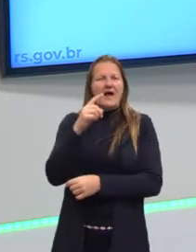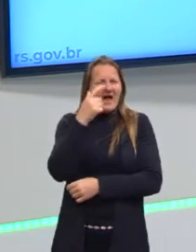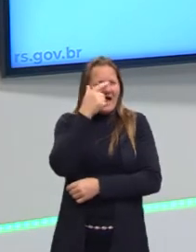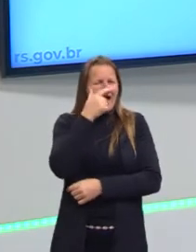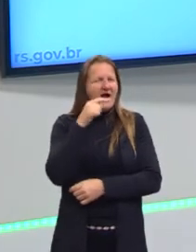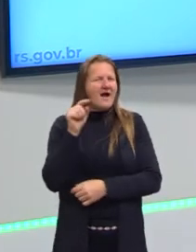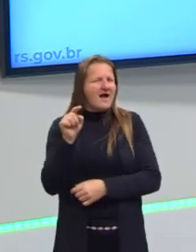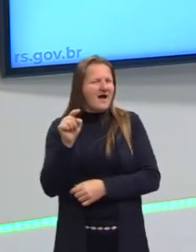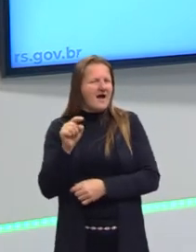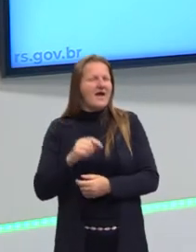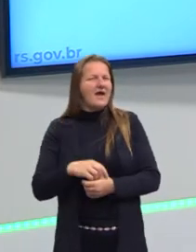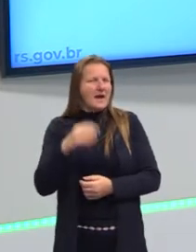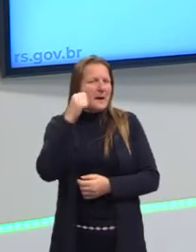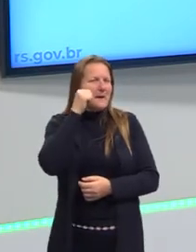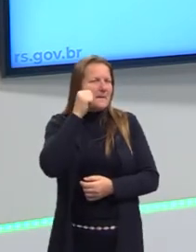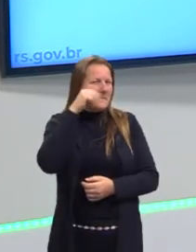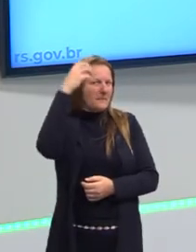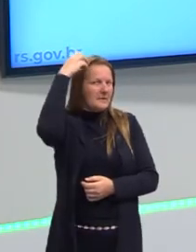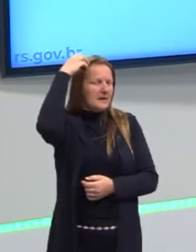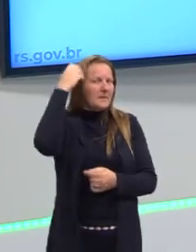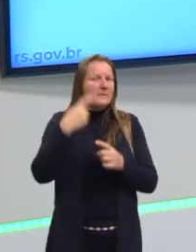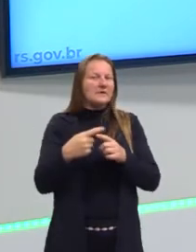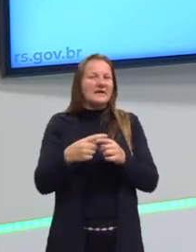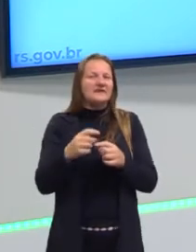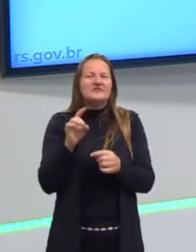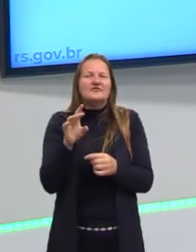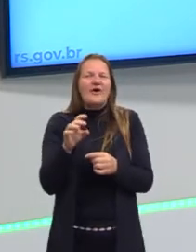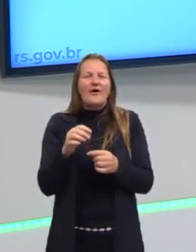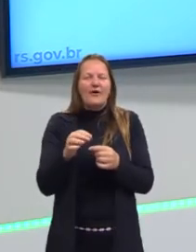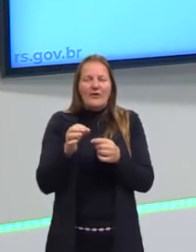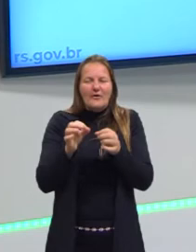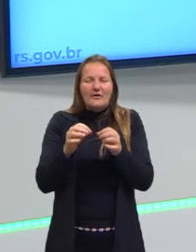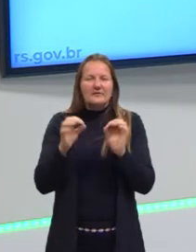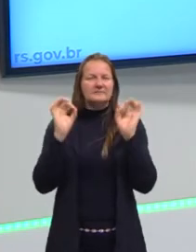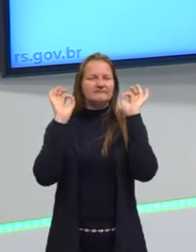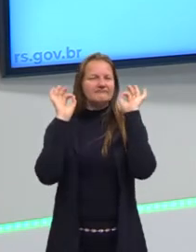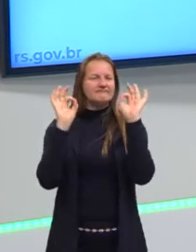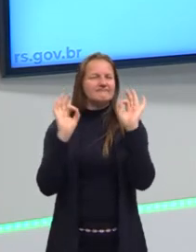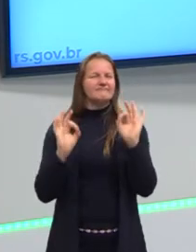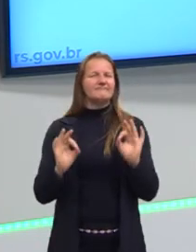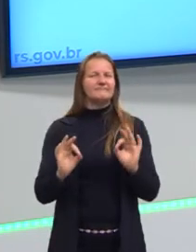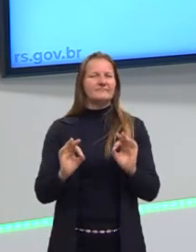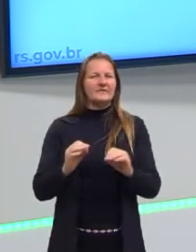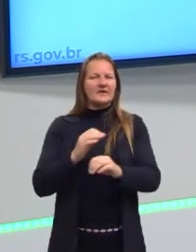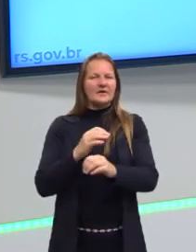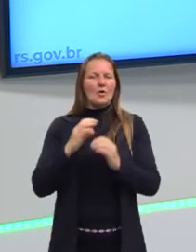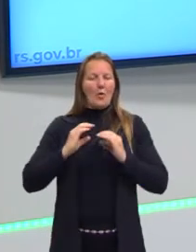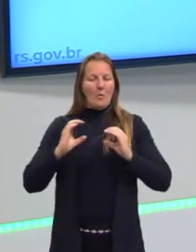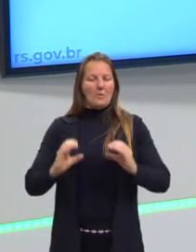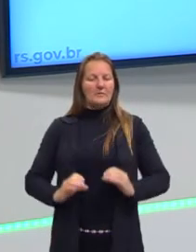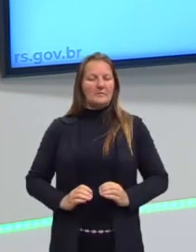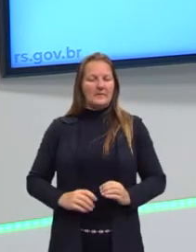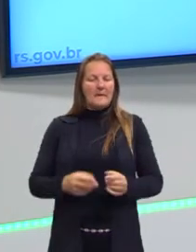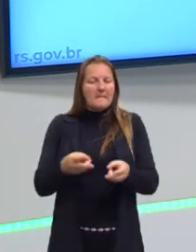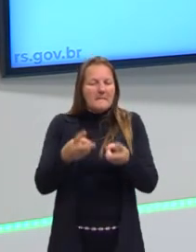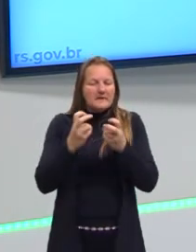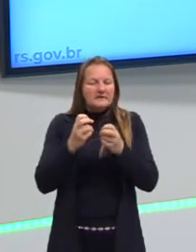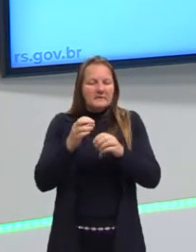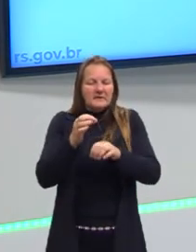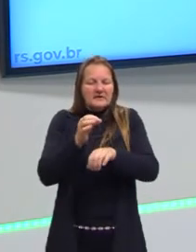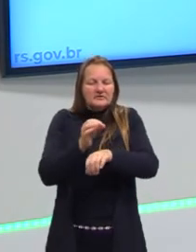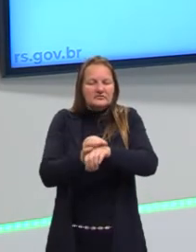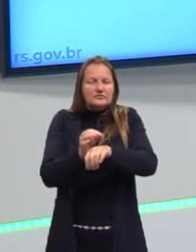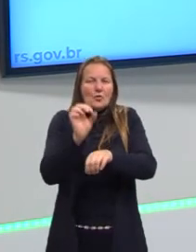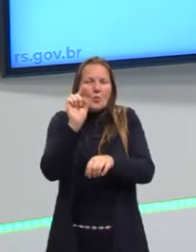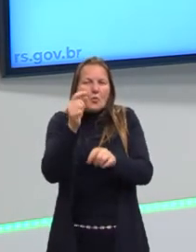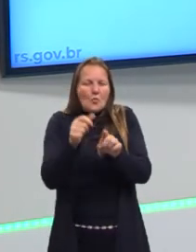realmente, essa é a princesa, porque só uma pessoa com uma finesse de comportamentos poderia perceber um